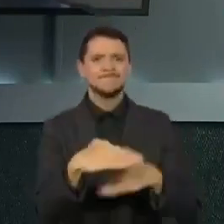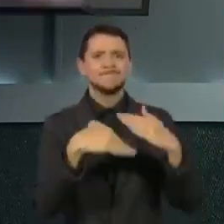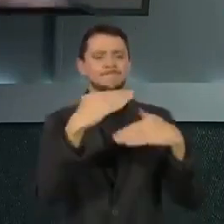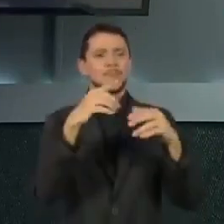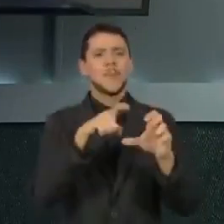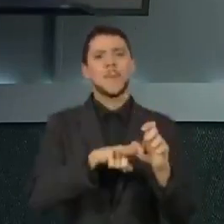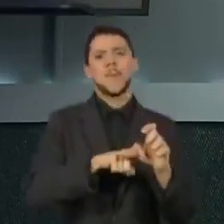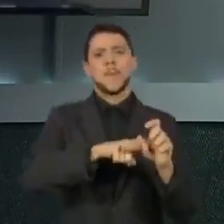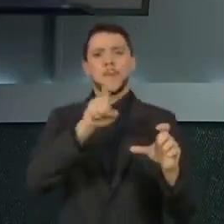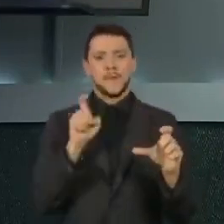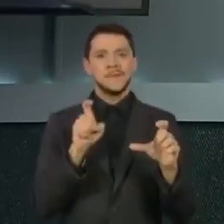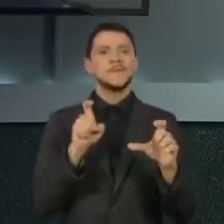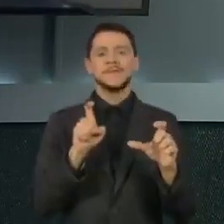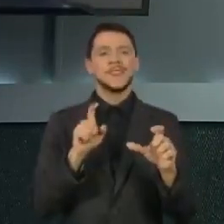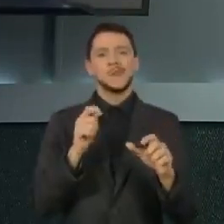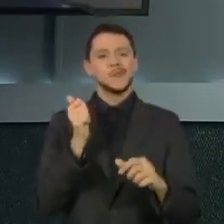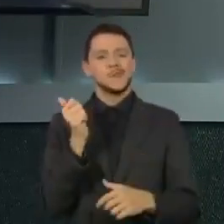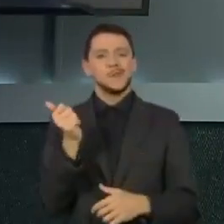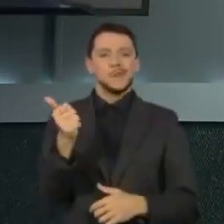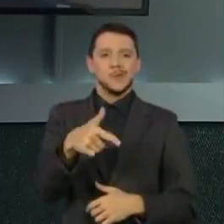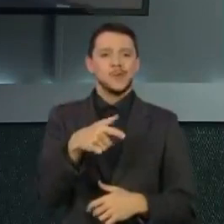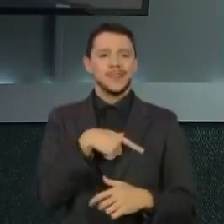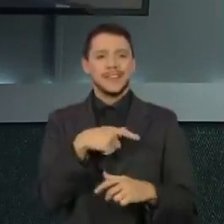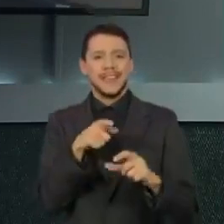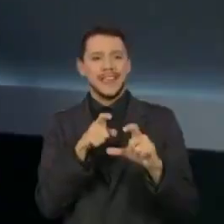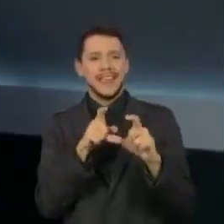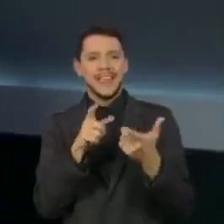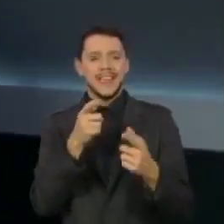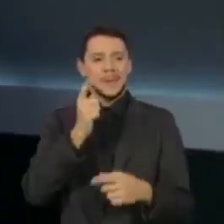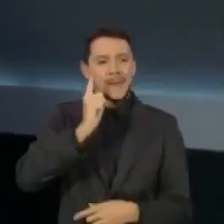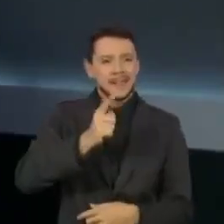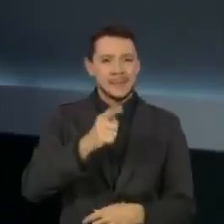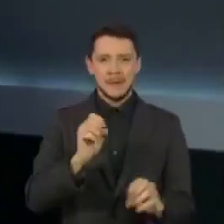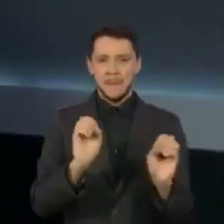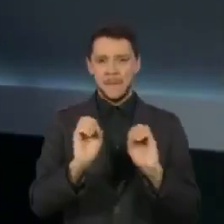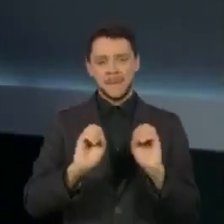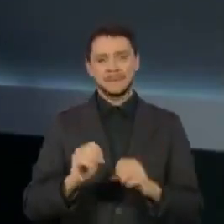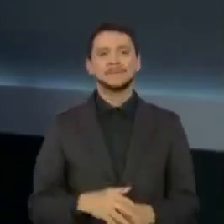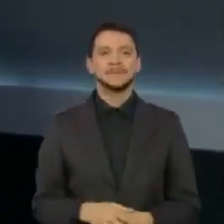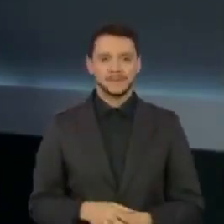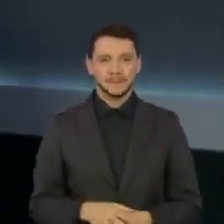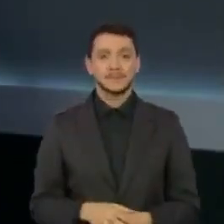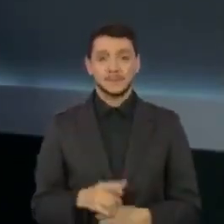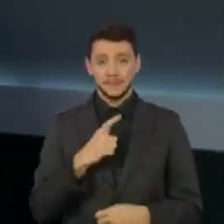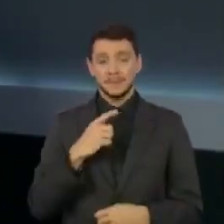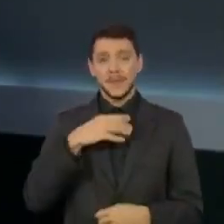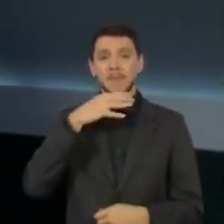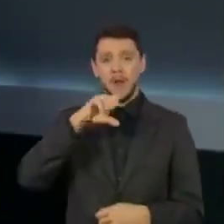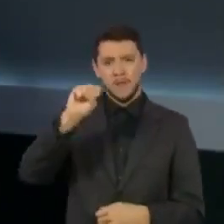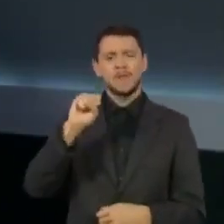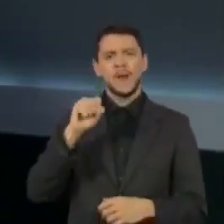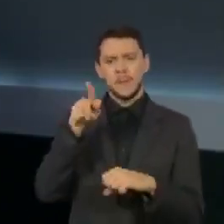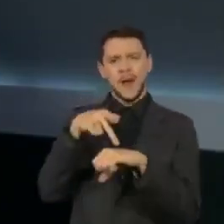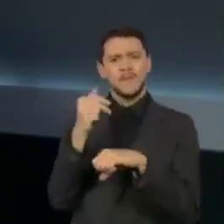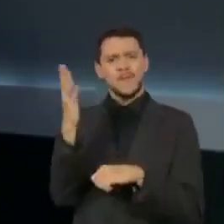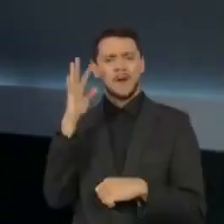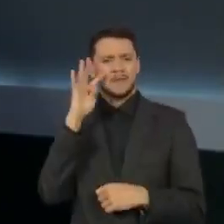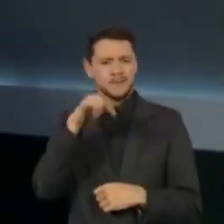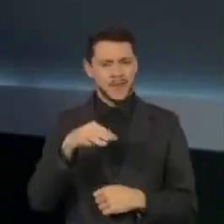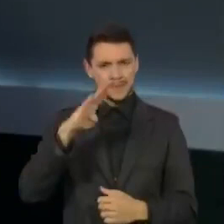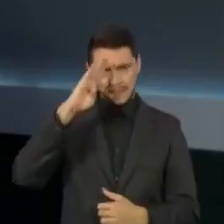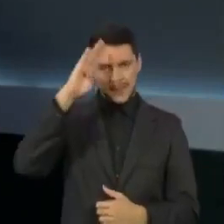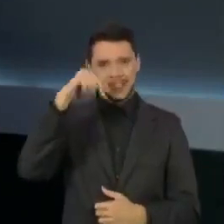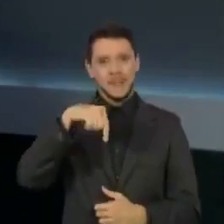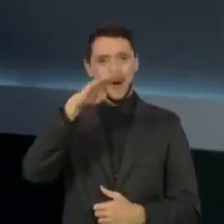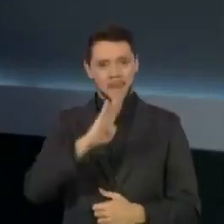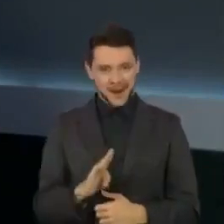emancipadora, em vez de manter essas mesmas condições. Paulo Freire é reconhecido internacionalmente, o patrono da educação no Brasil e, mesmo